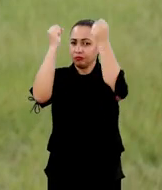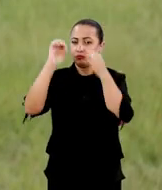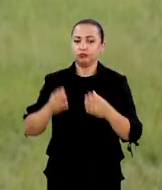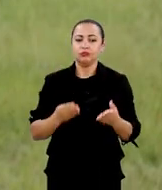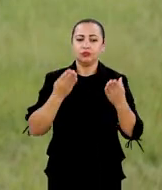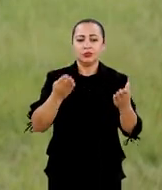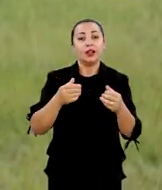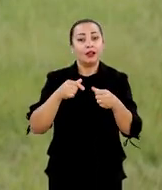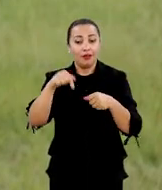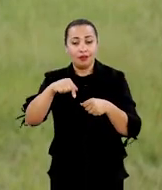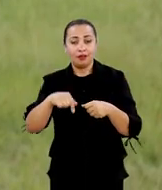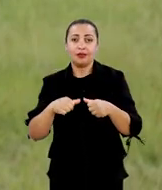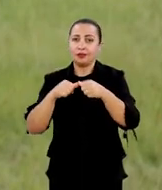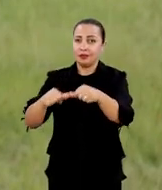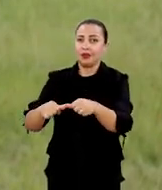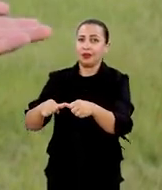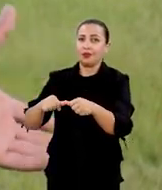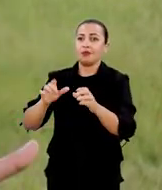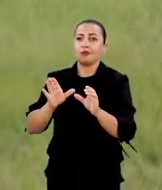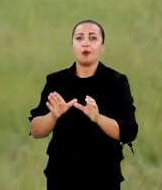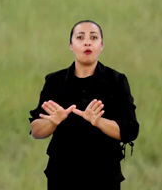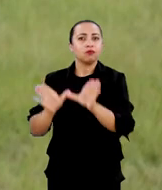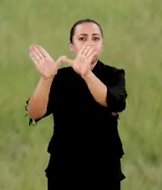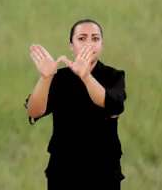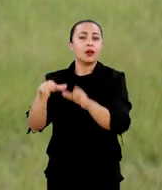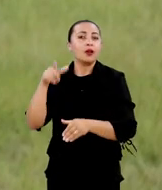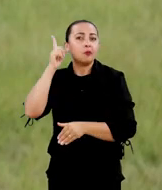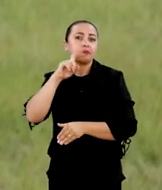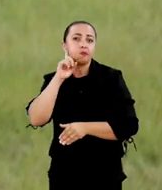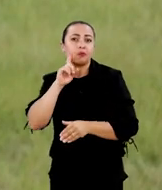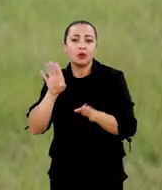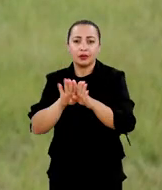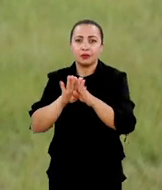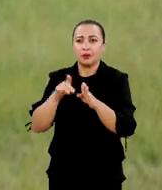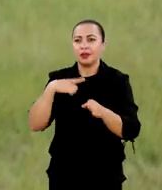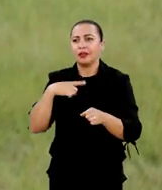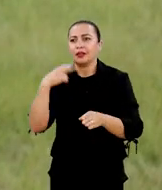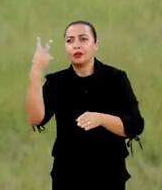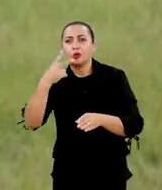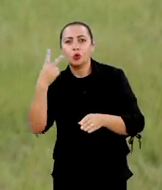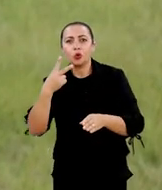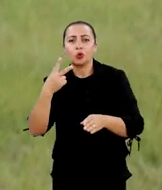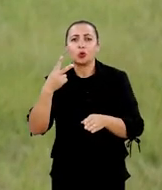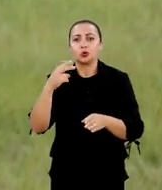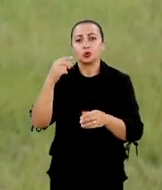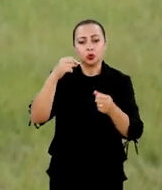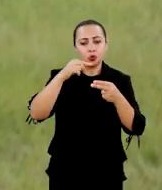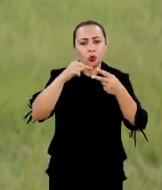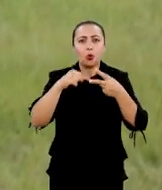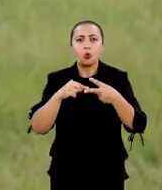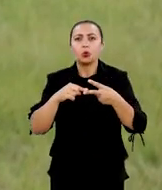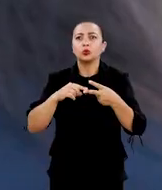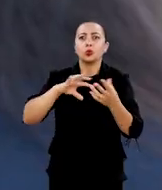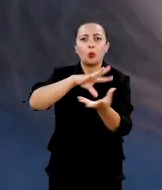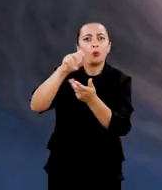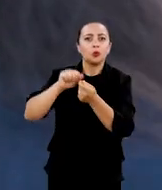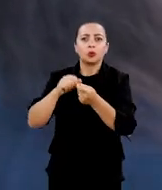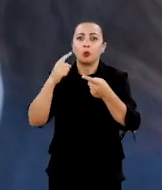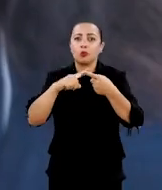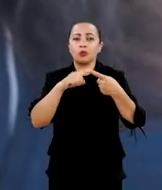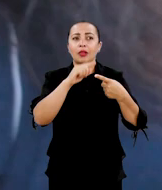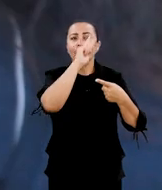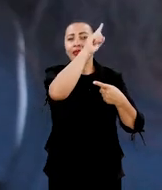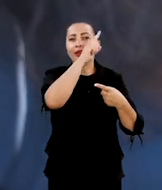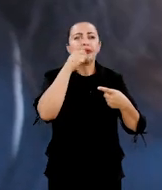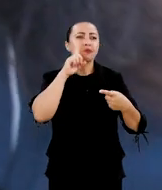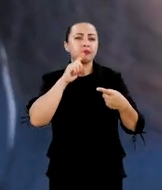equipamentos, por exemplo, esse equipamento que foi instalado pela Força Aérea Americana, eles desenvolvem. Só existem dois equipamentos desses no mundo, certo? Um está